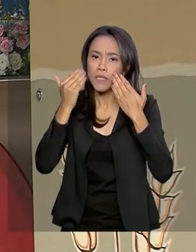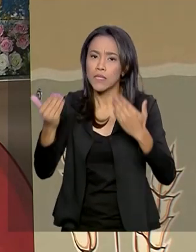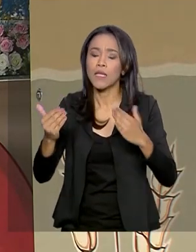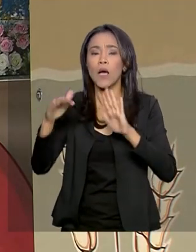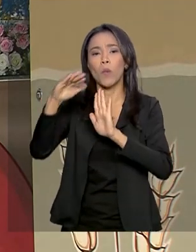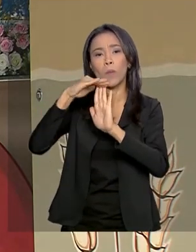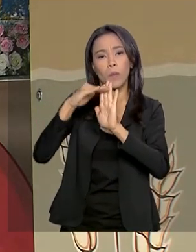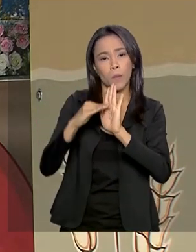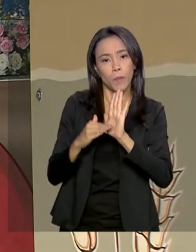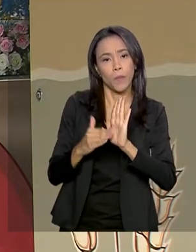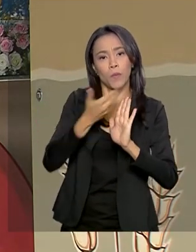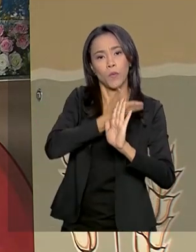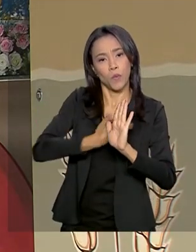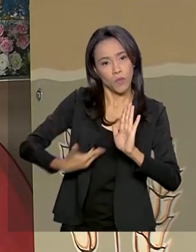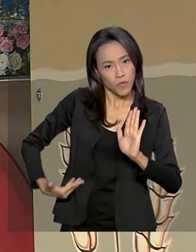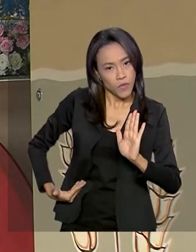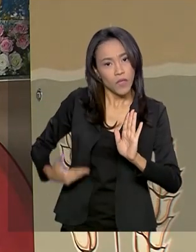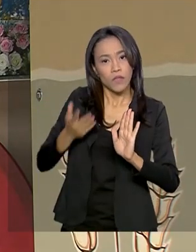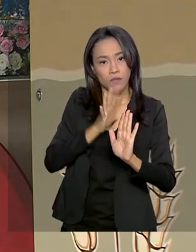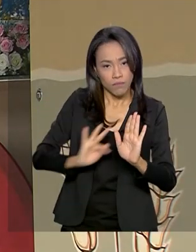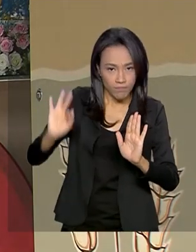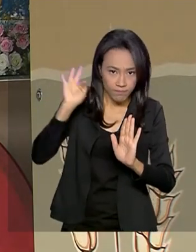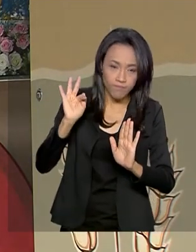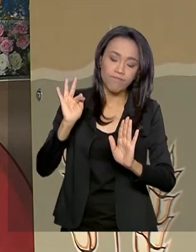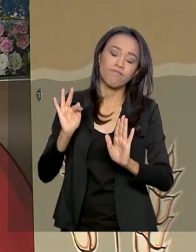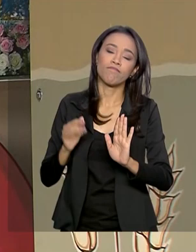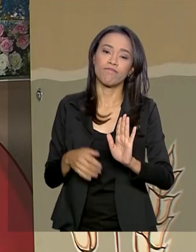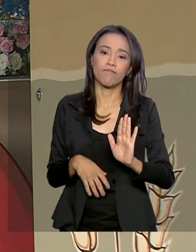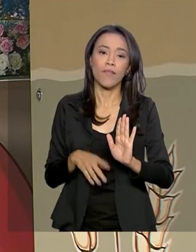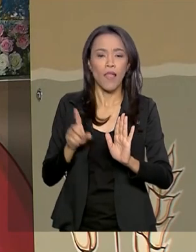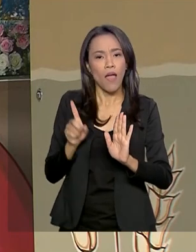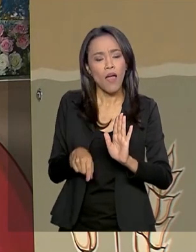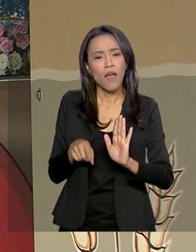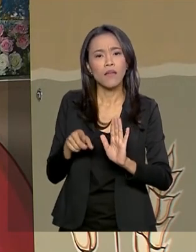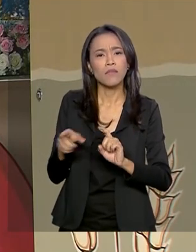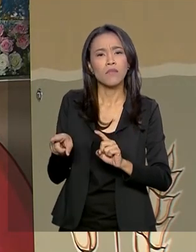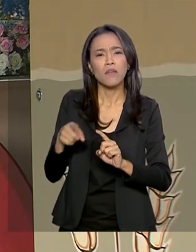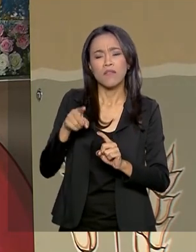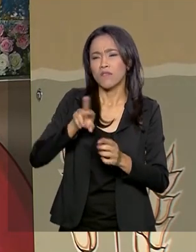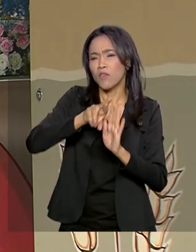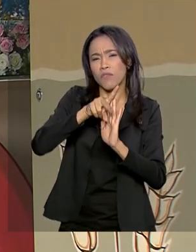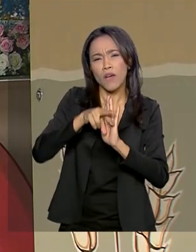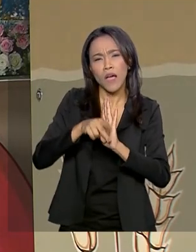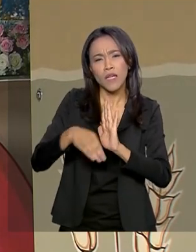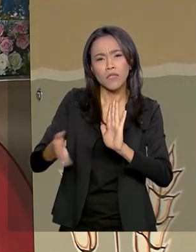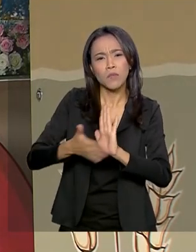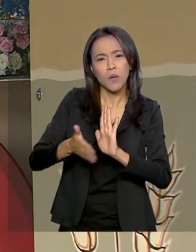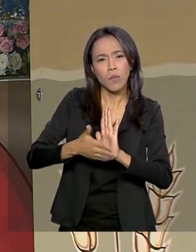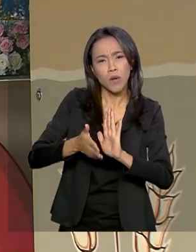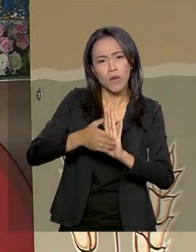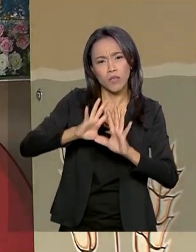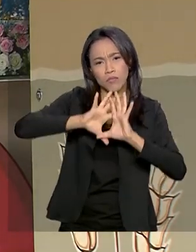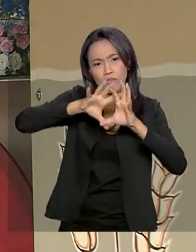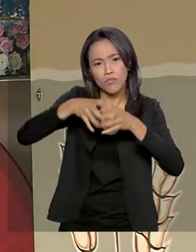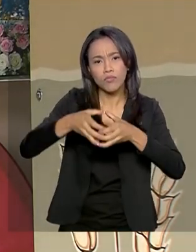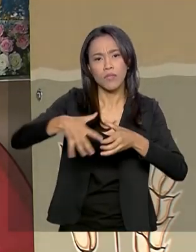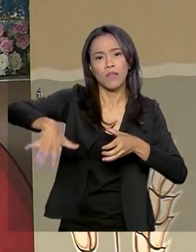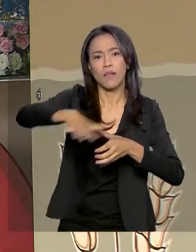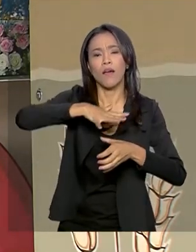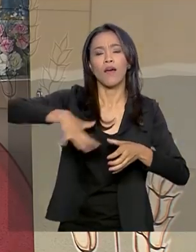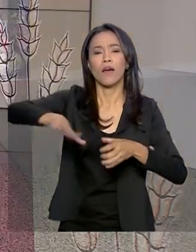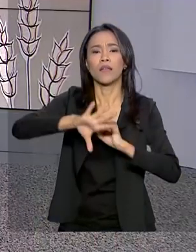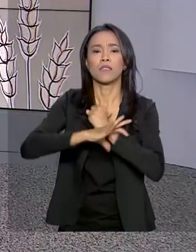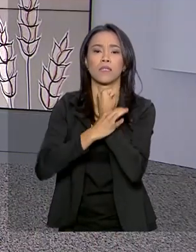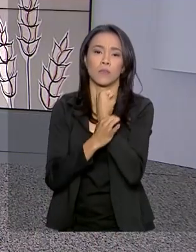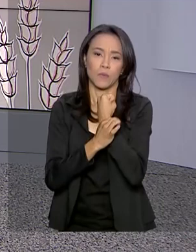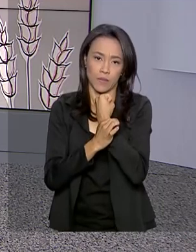governo Estado Presente, uma medida, um pacote de medidas sobre segurança pública. Eu volto com você,